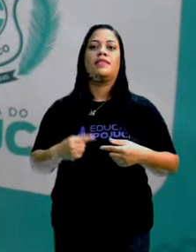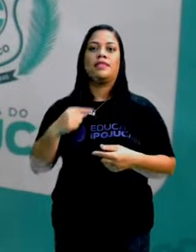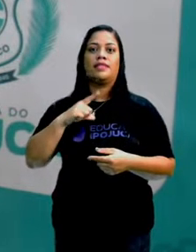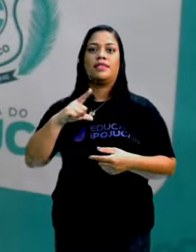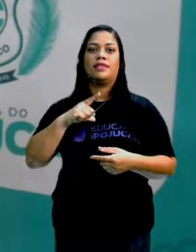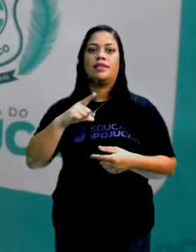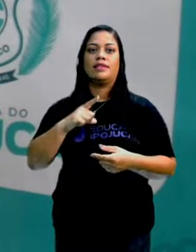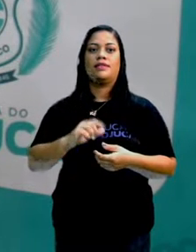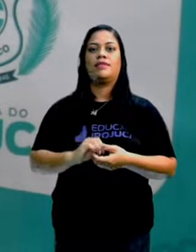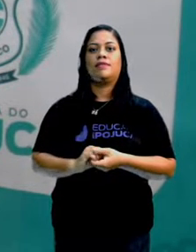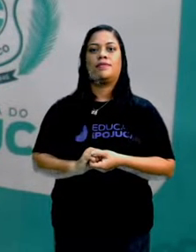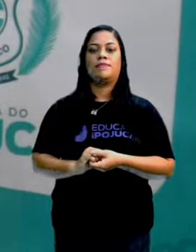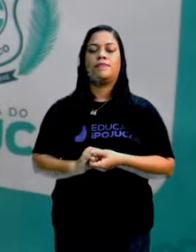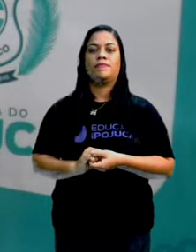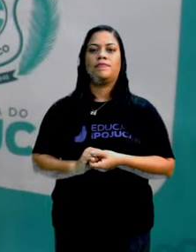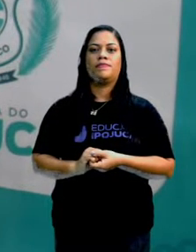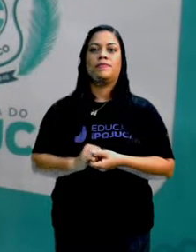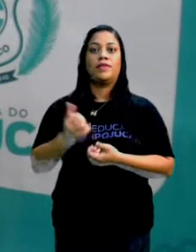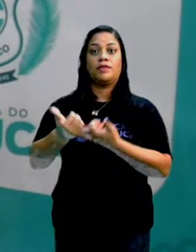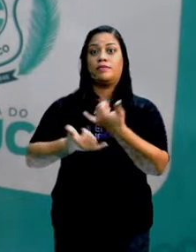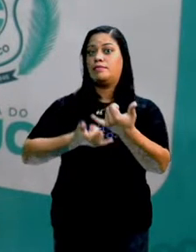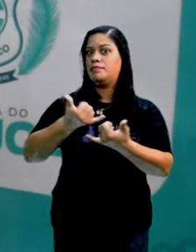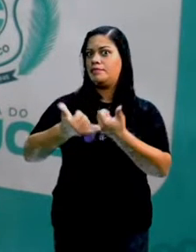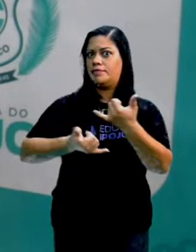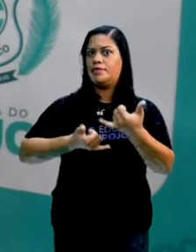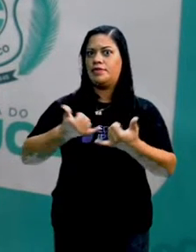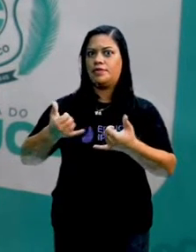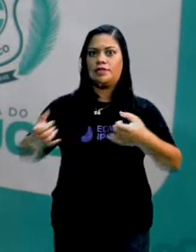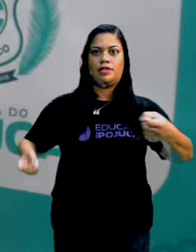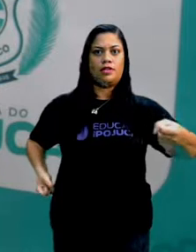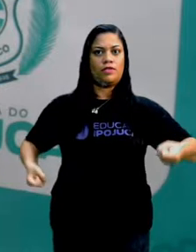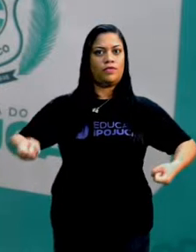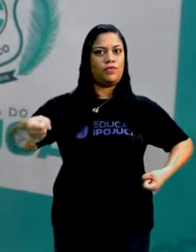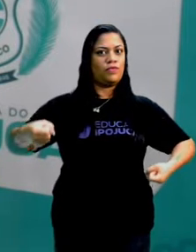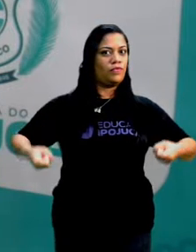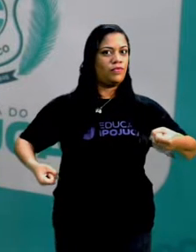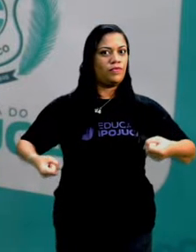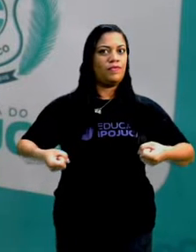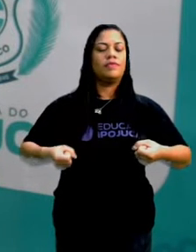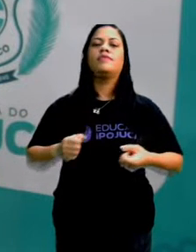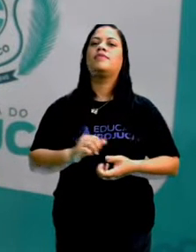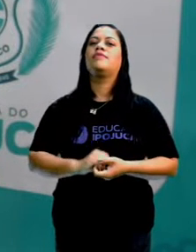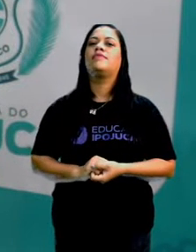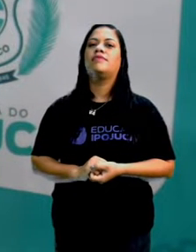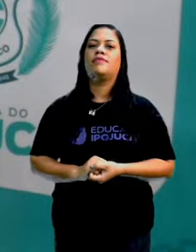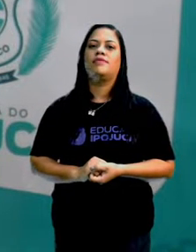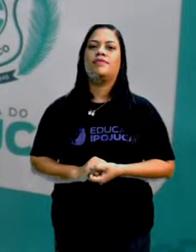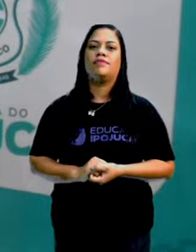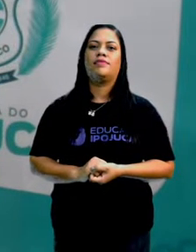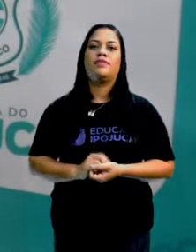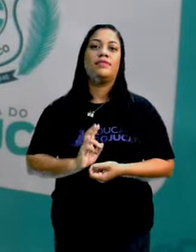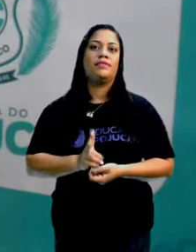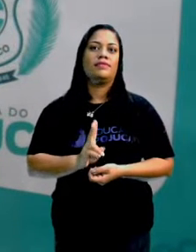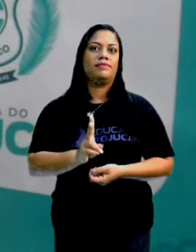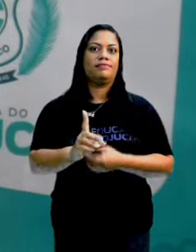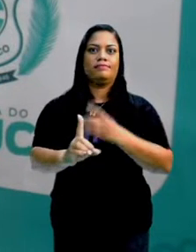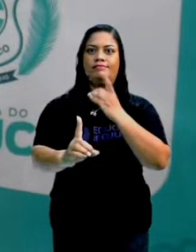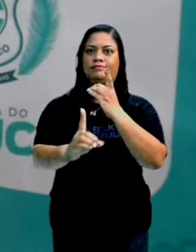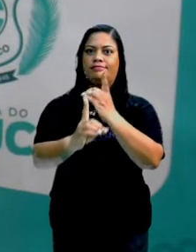um brinquedo de encaixe, então, são